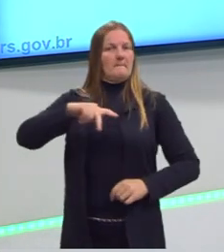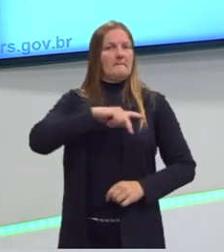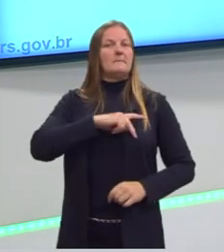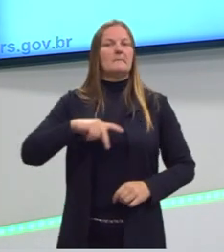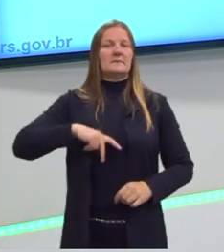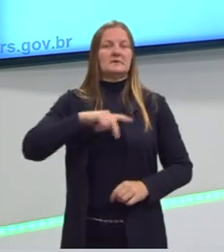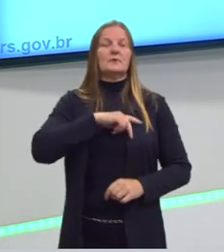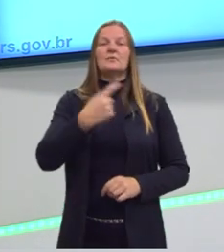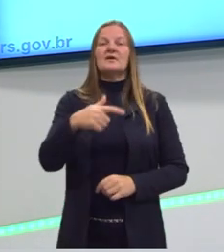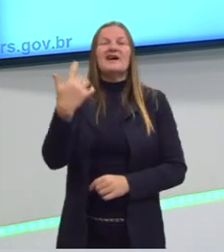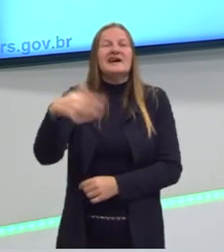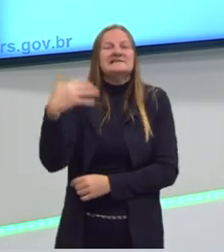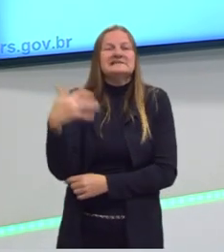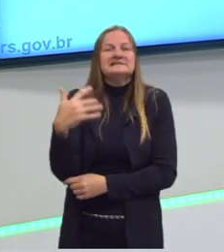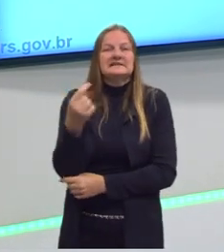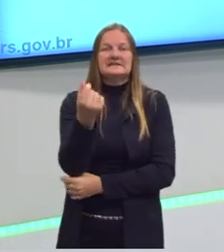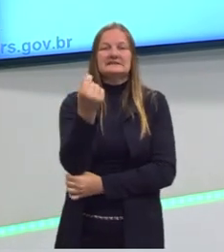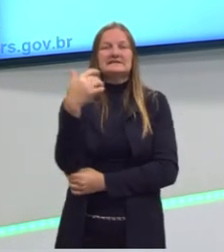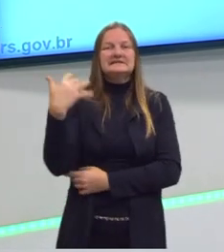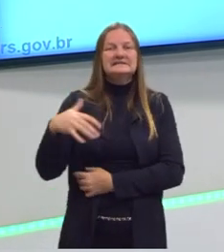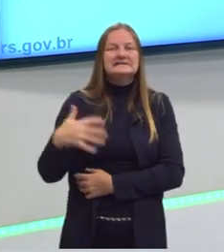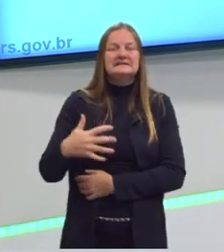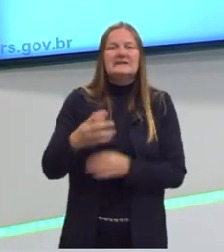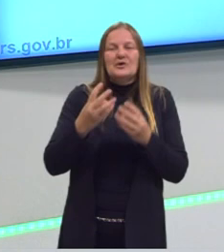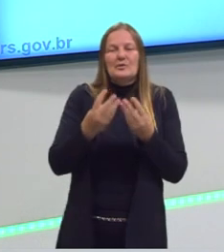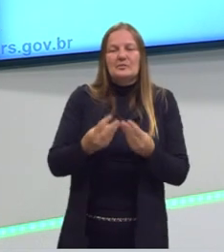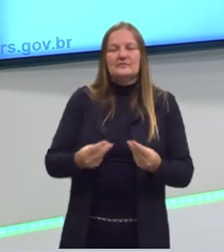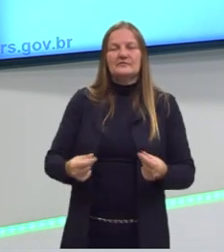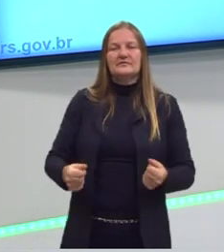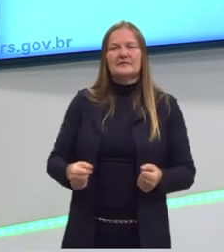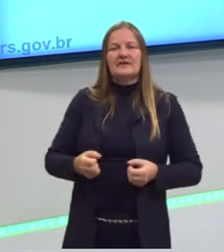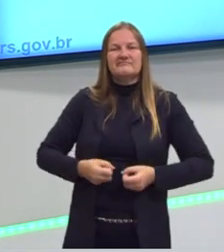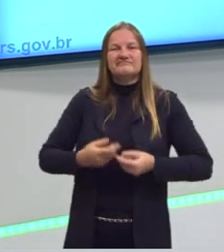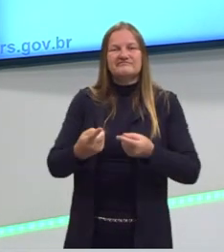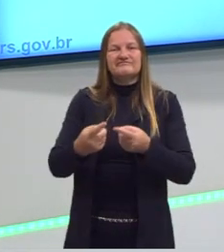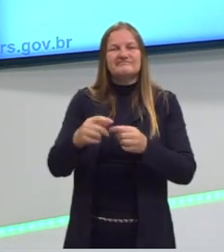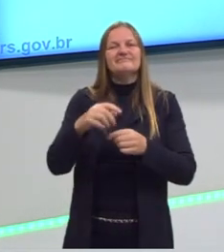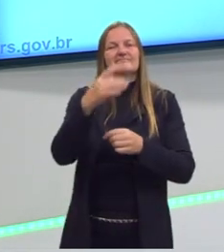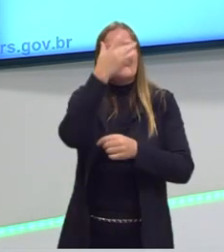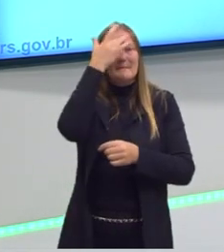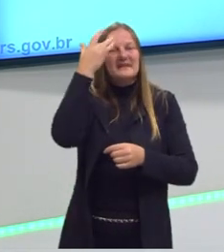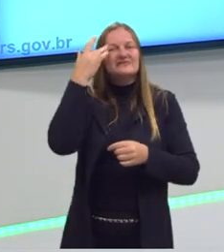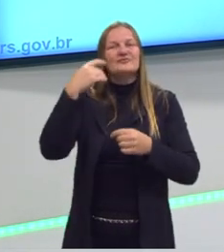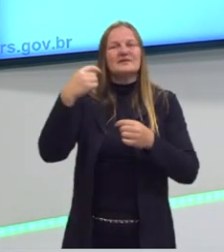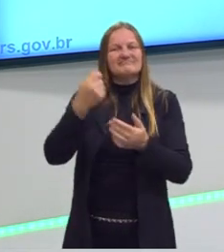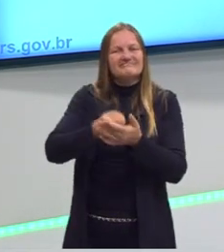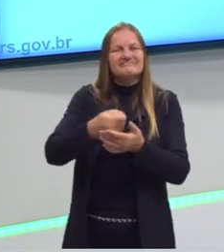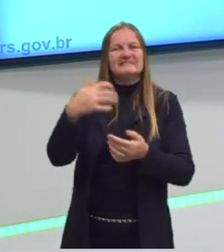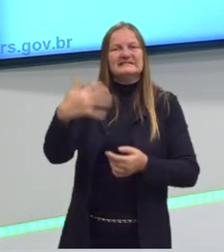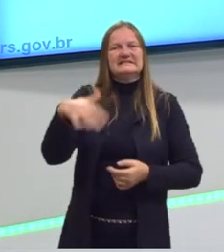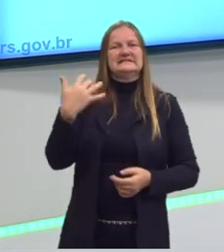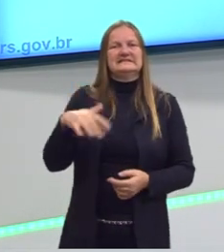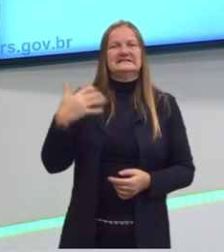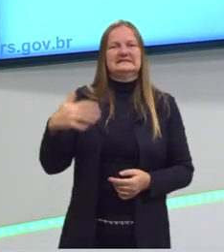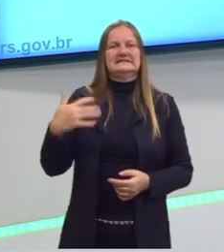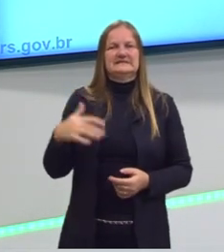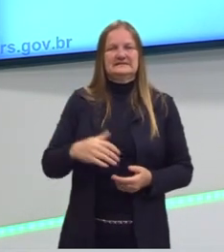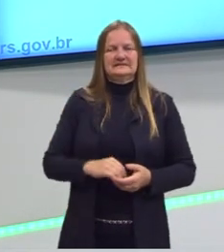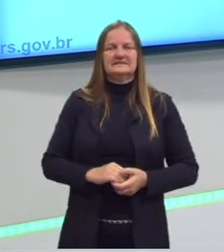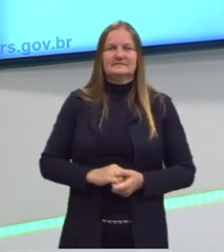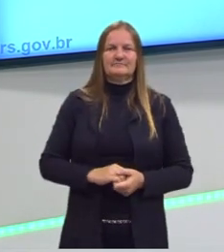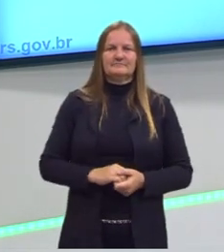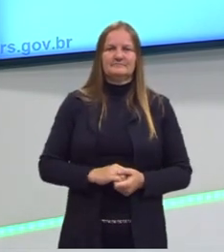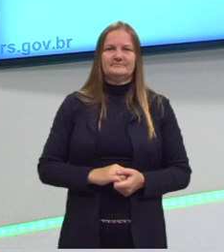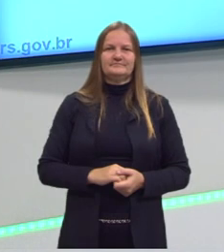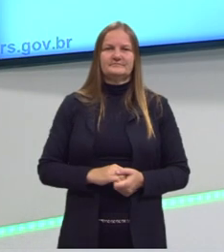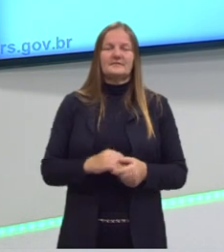geral por causa do custo, porque se eu tiver um prejuízo, esse prejuízo ele vai estar incorporado no custo, no preço final do meu produto,